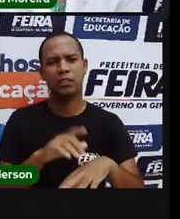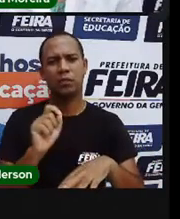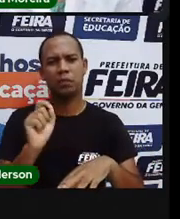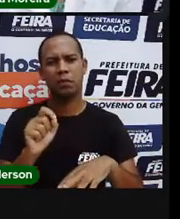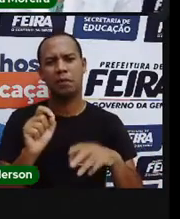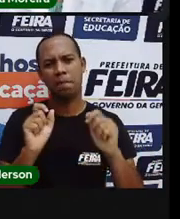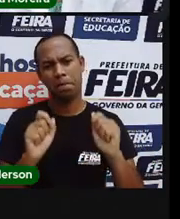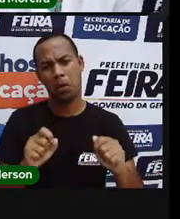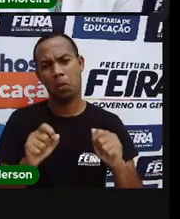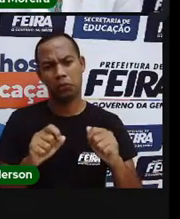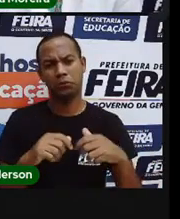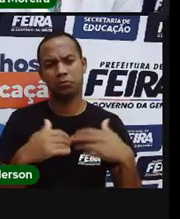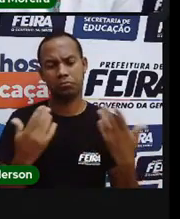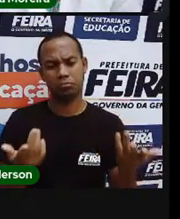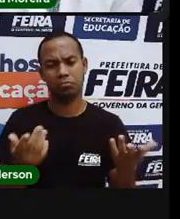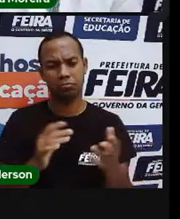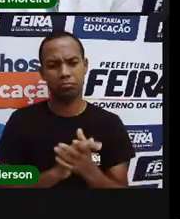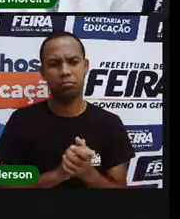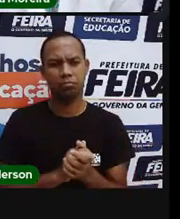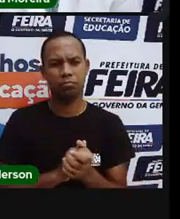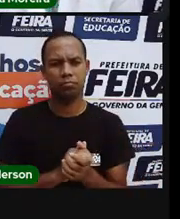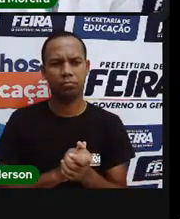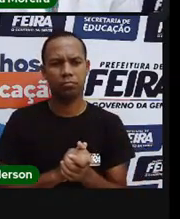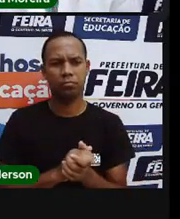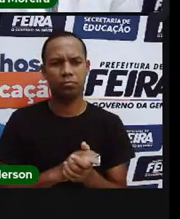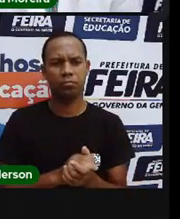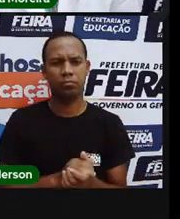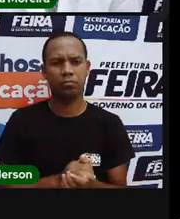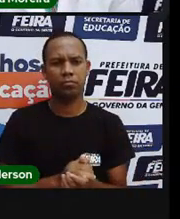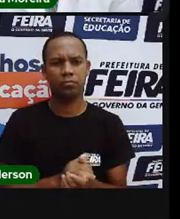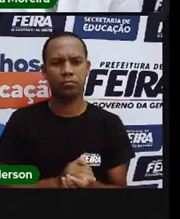lixo Certo? Vamos então a nossa atividade